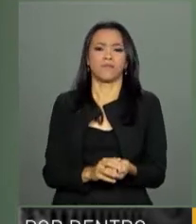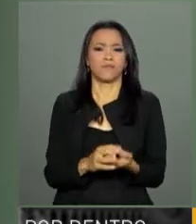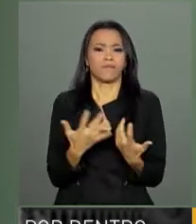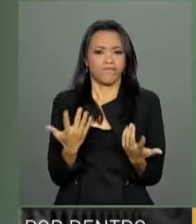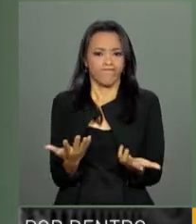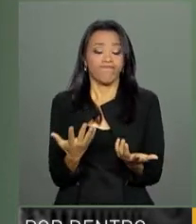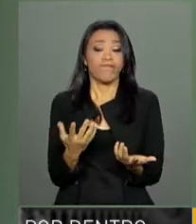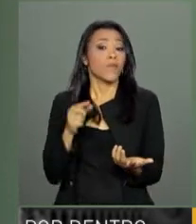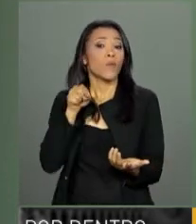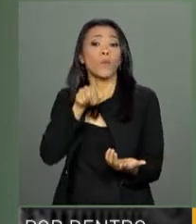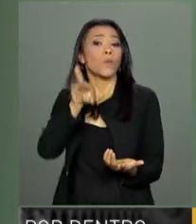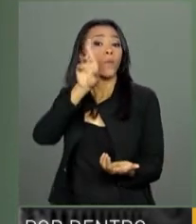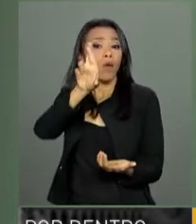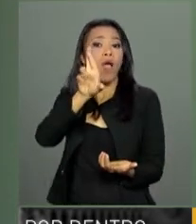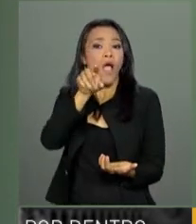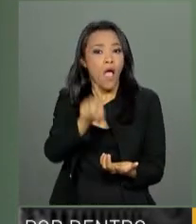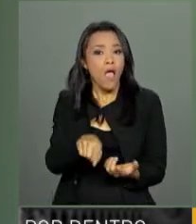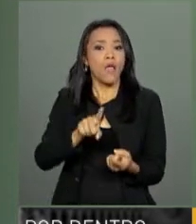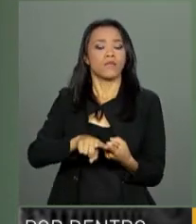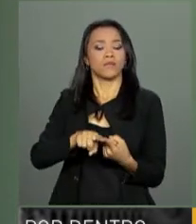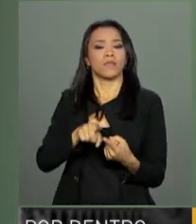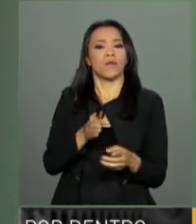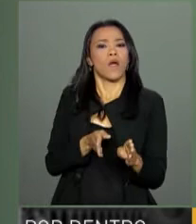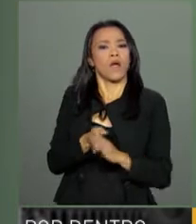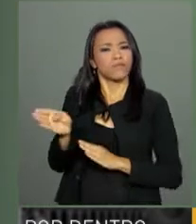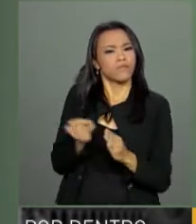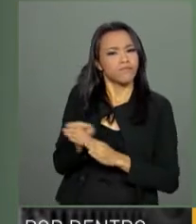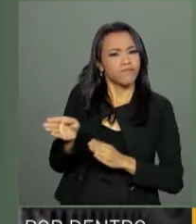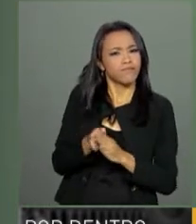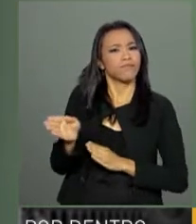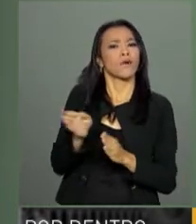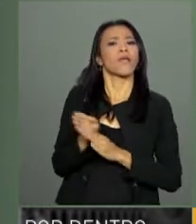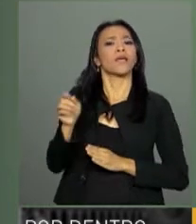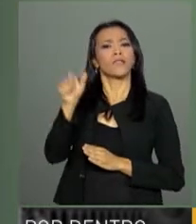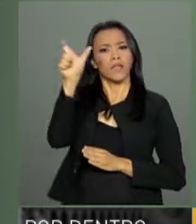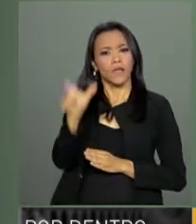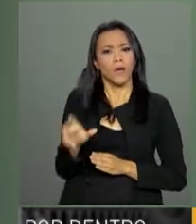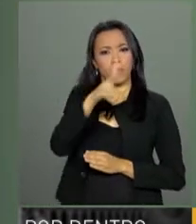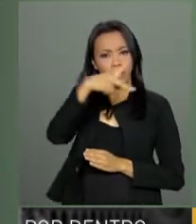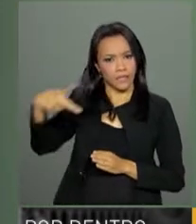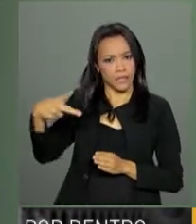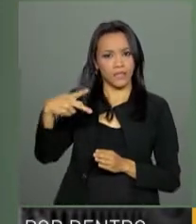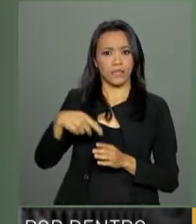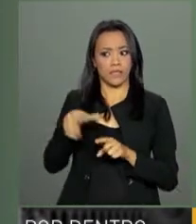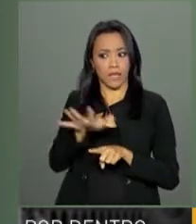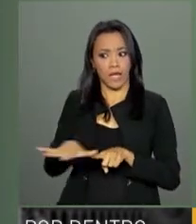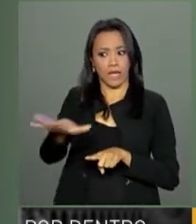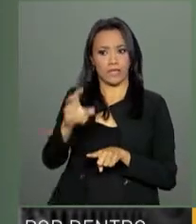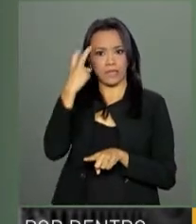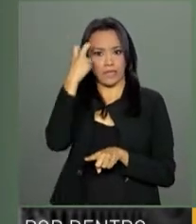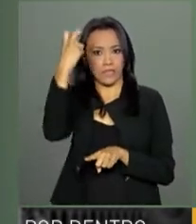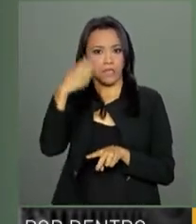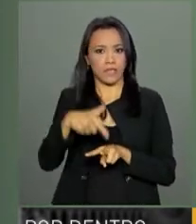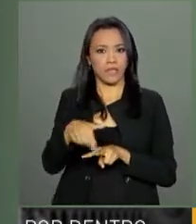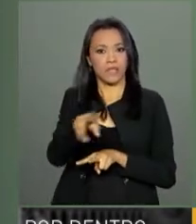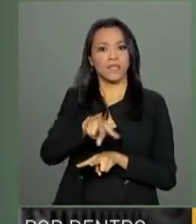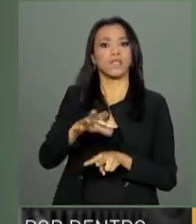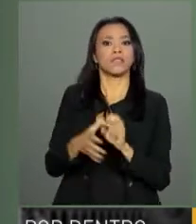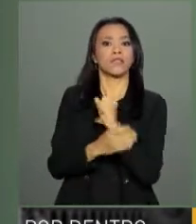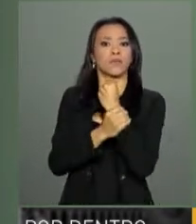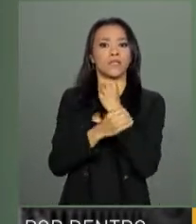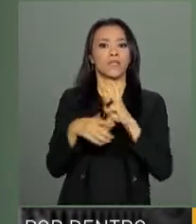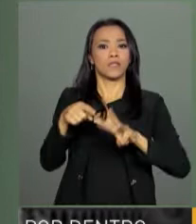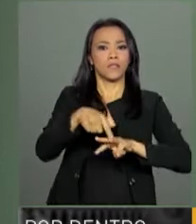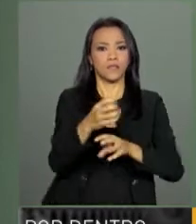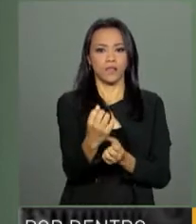Ele é responsável pelo assessoramento imediato, direto ao presidente da República, nas áreas de inteligência, de segurança e de